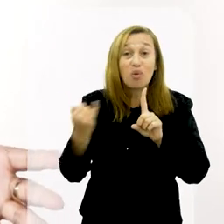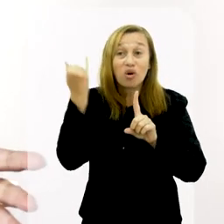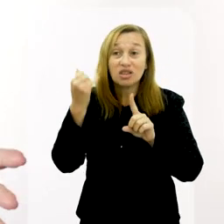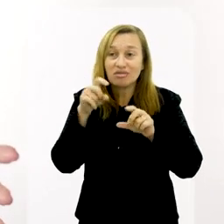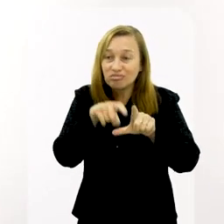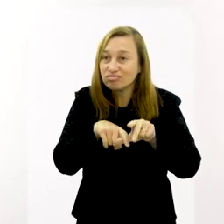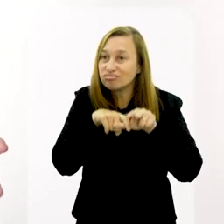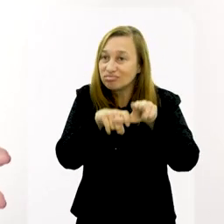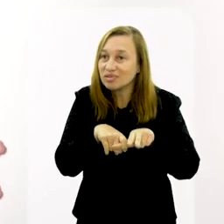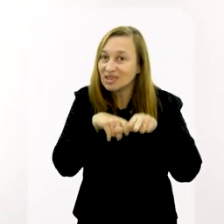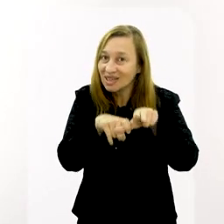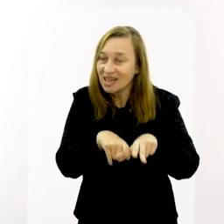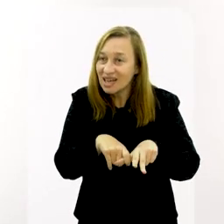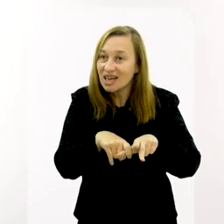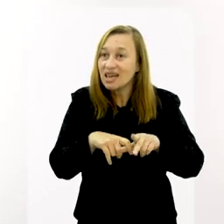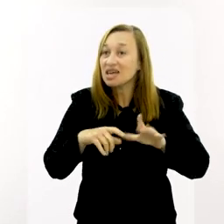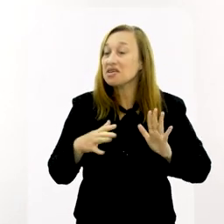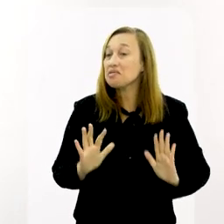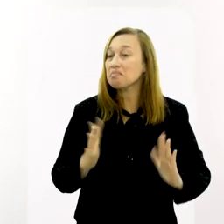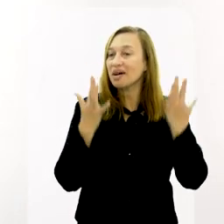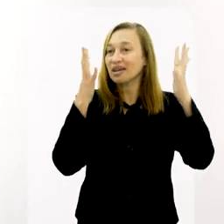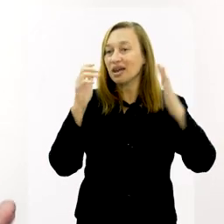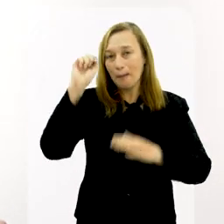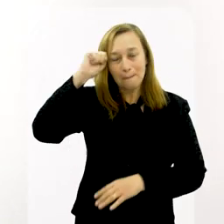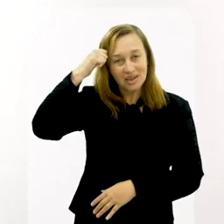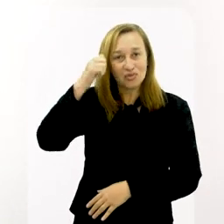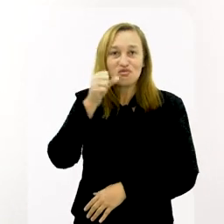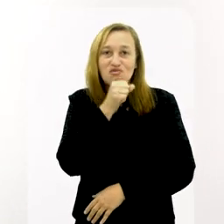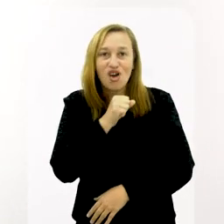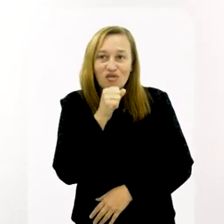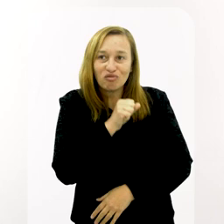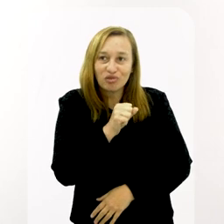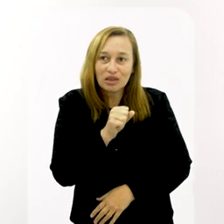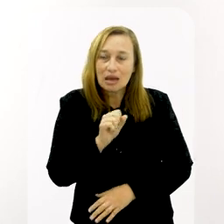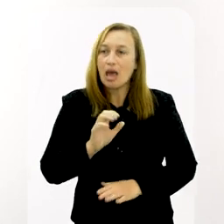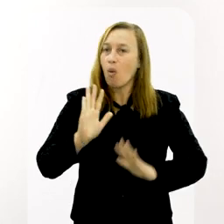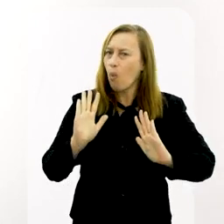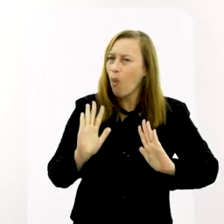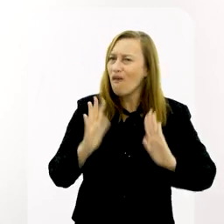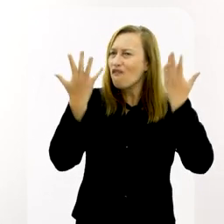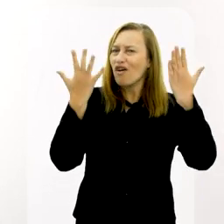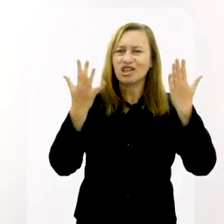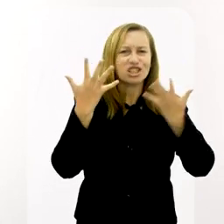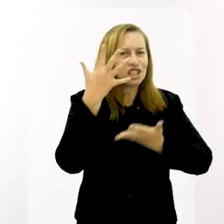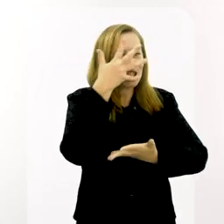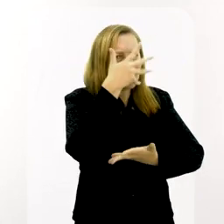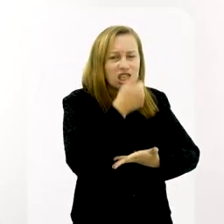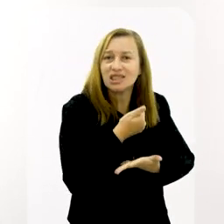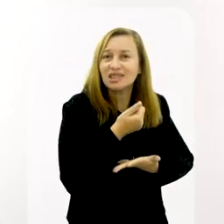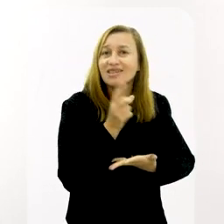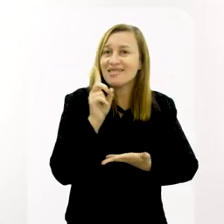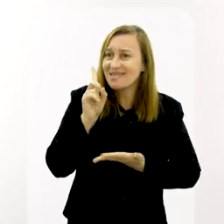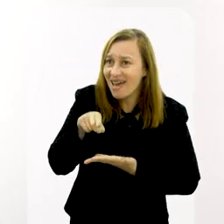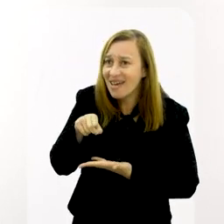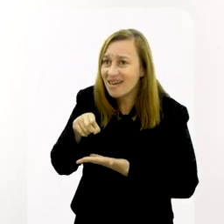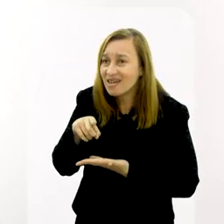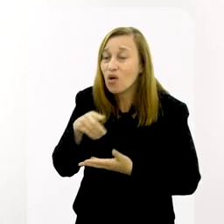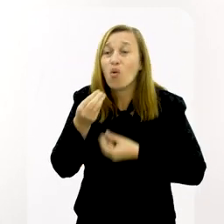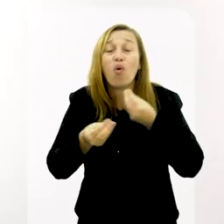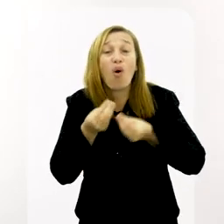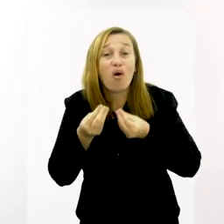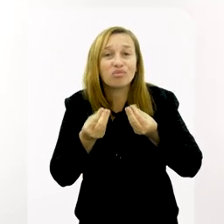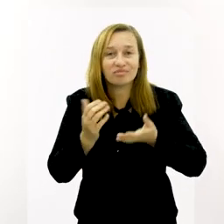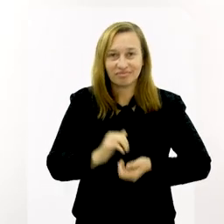importante para a Umbanda. É o mês que se comemora o Preto Velho, que é uma festa lindíssima,